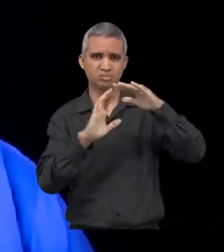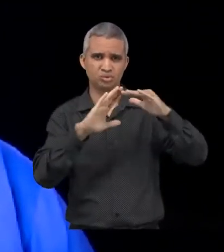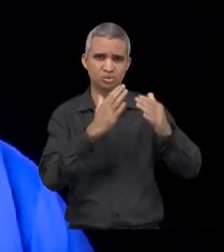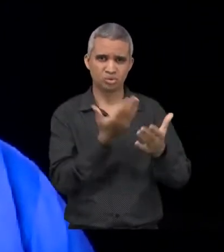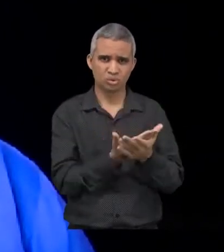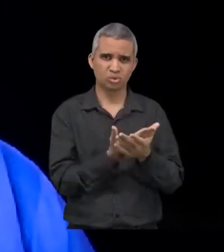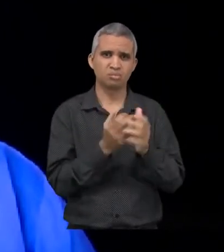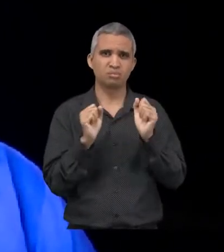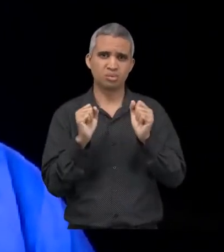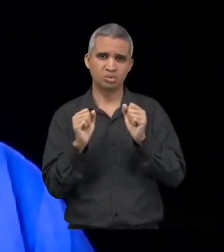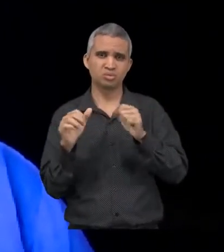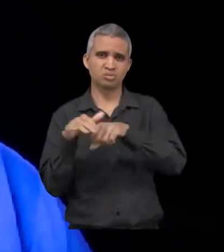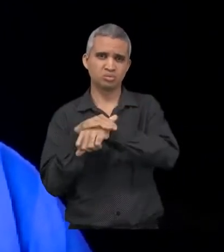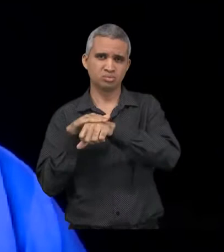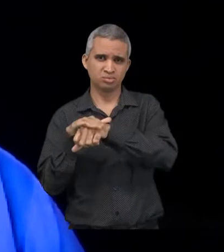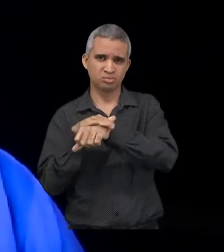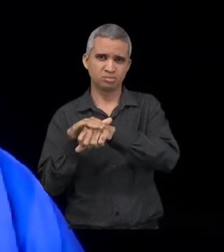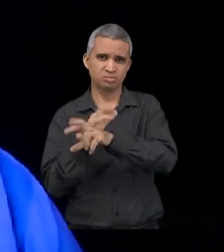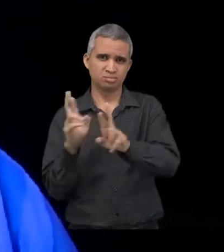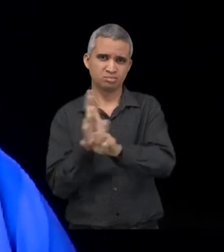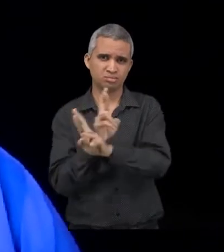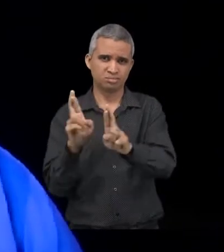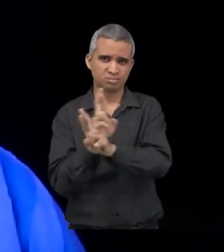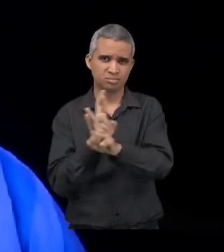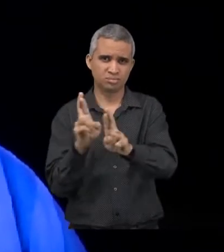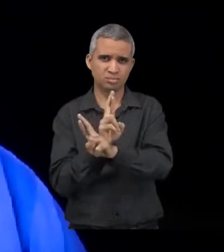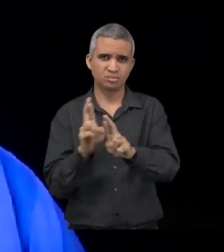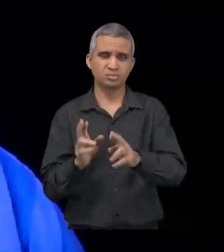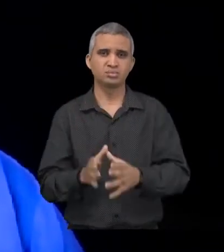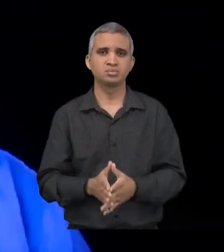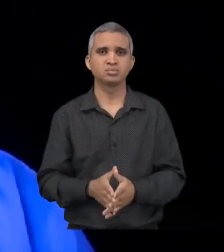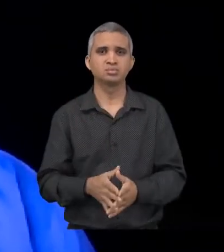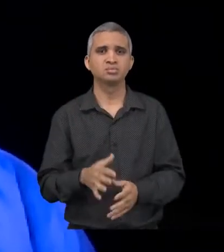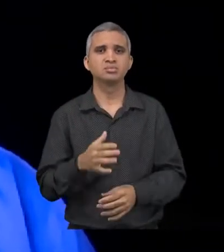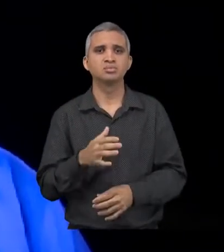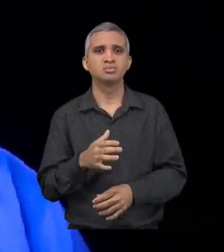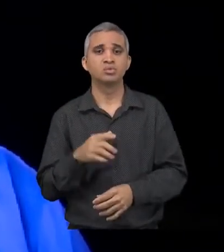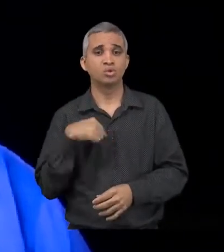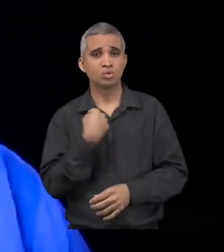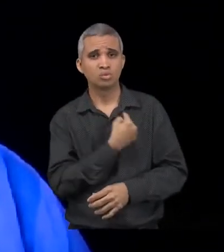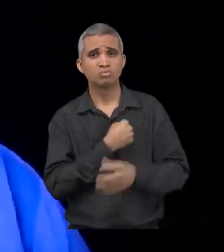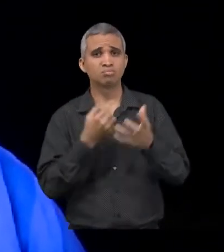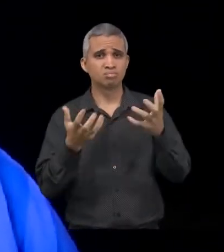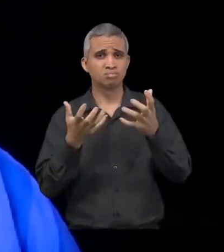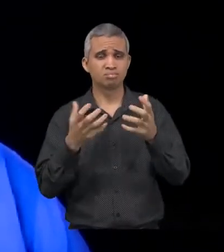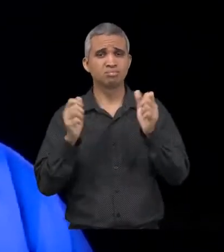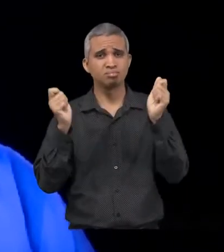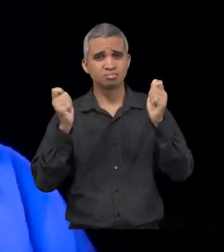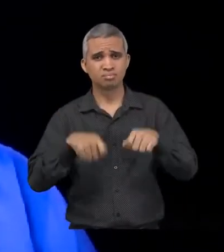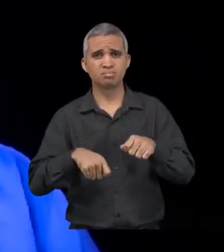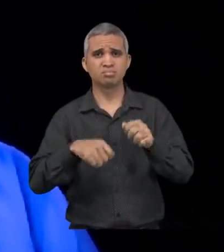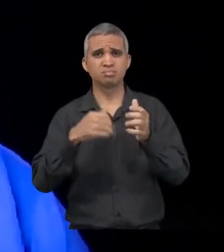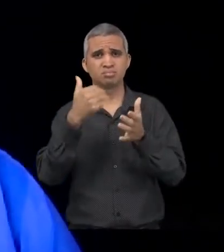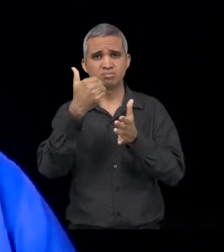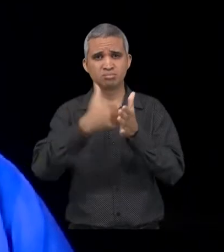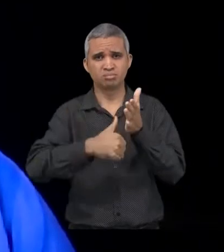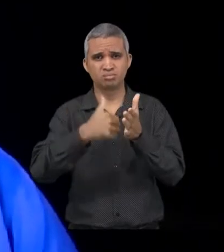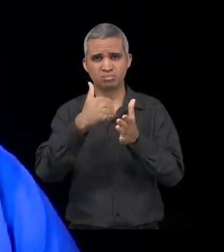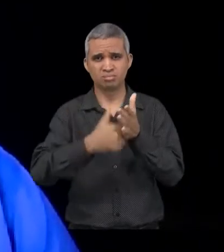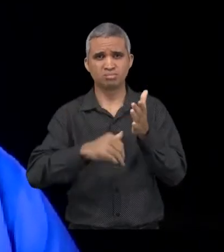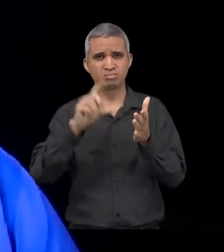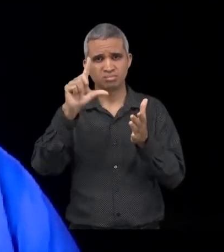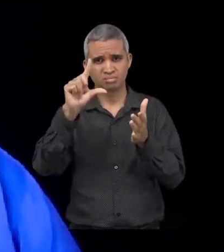é que seja repassado para os pais e alunos a redução de custos que existe por conta